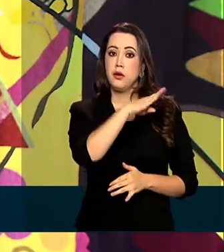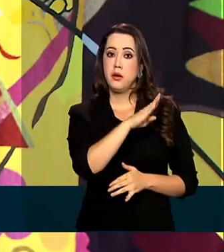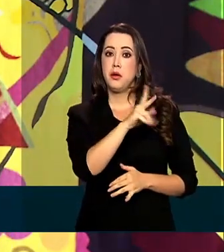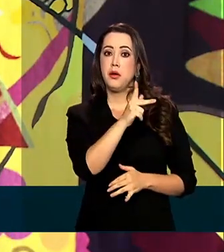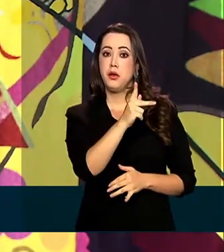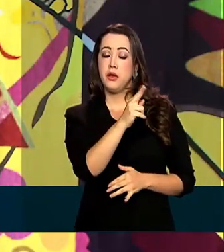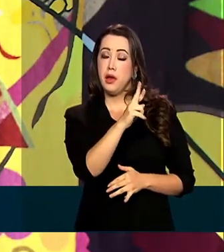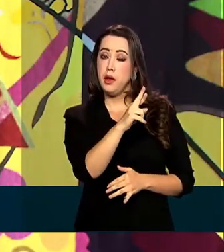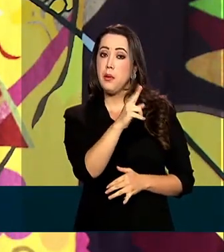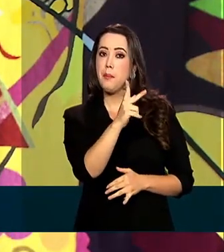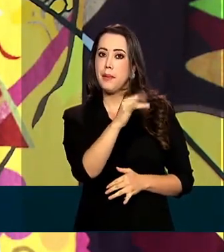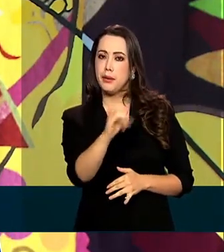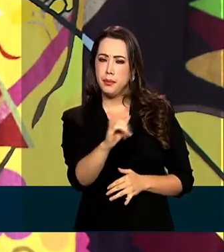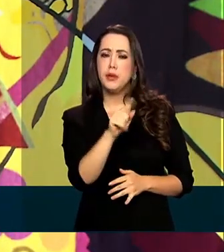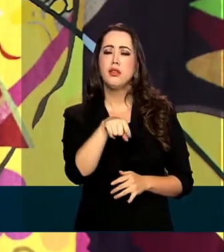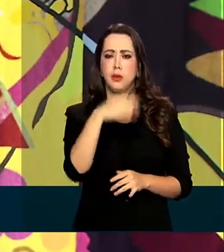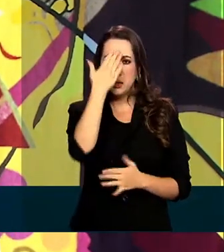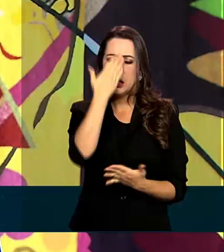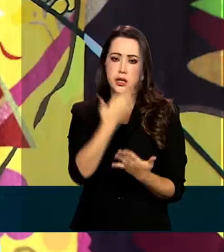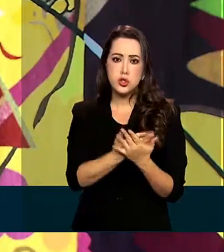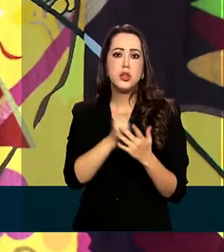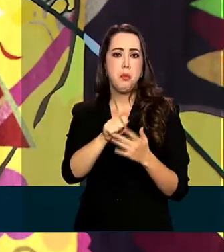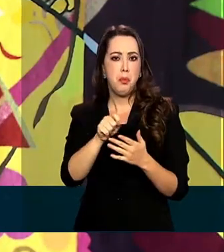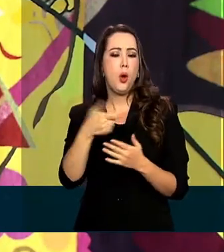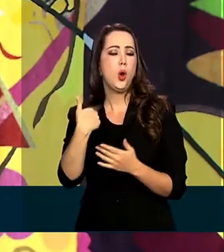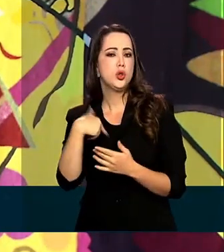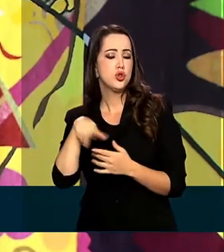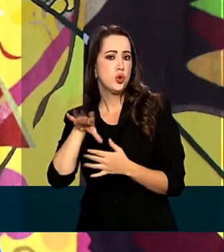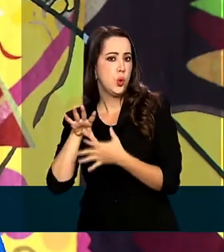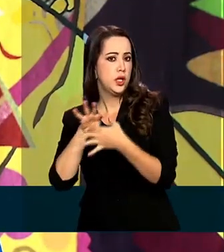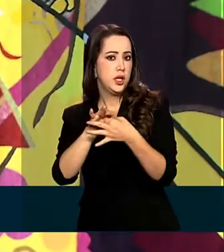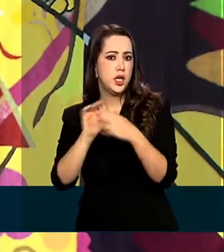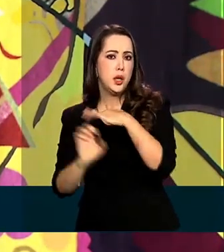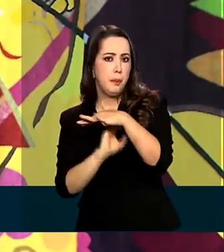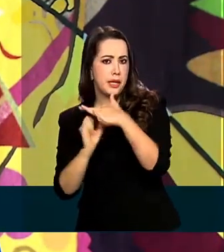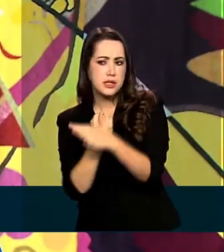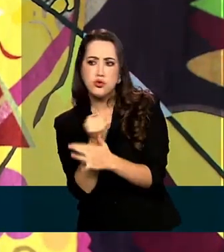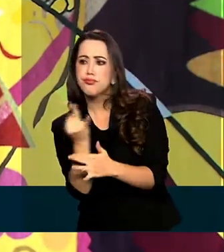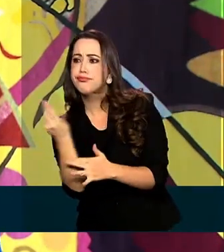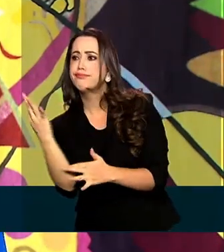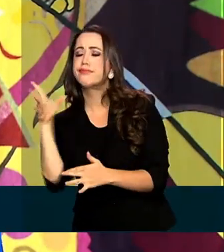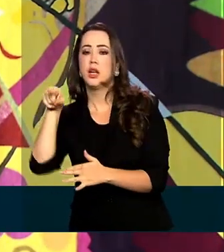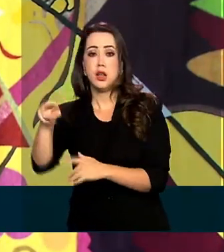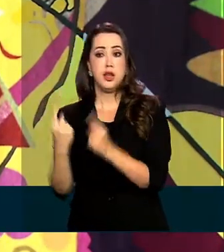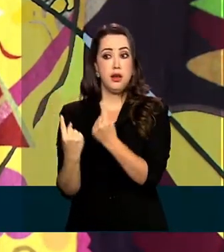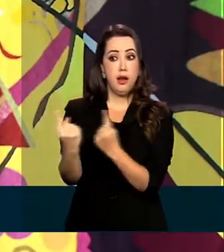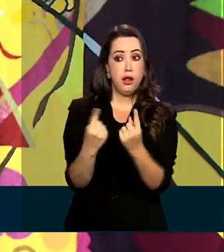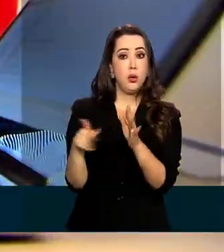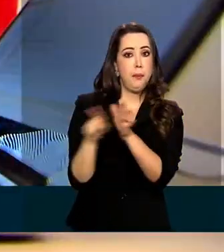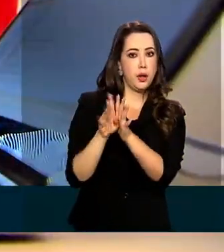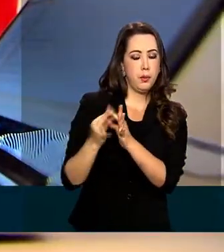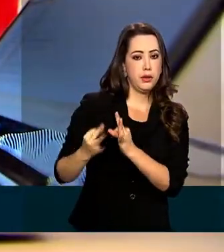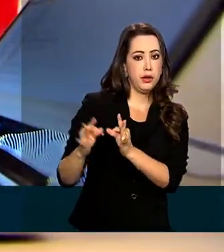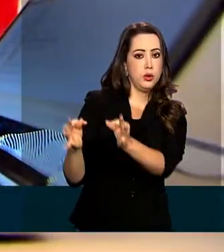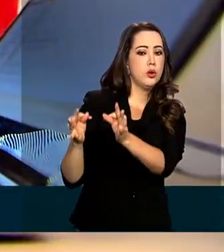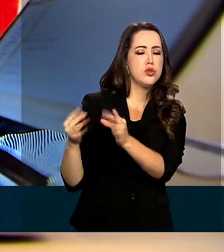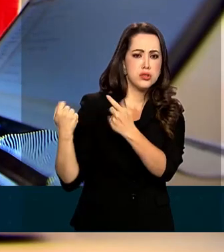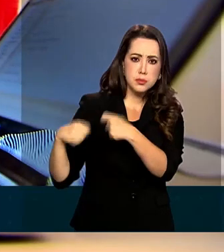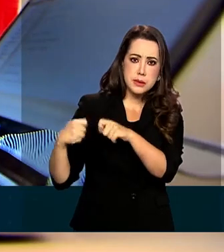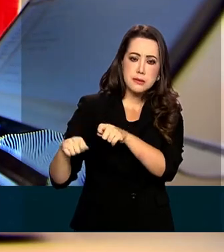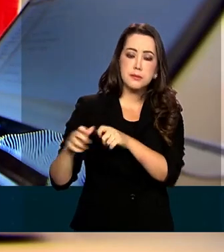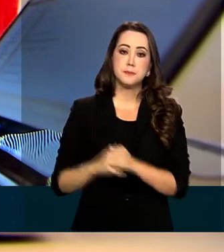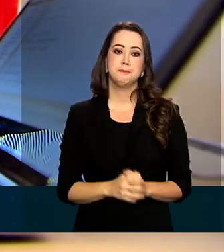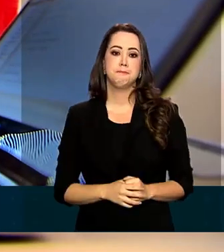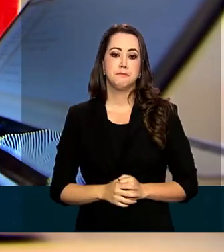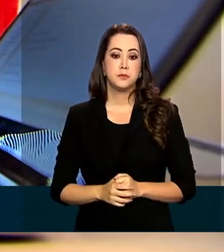de empresas concorrentes em projetos em que dividem custos e cada um é dono da tecnologia. Ao todo,